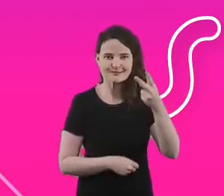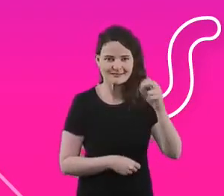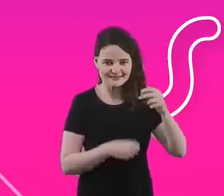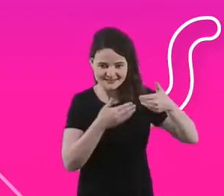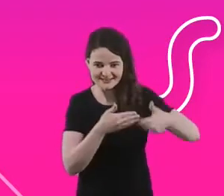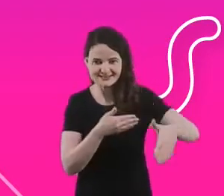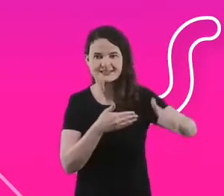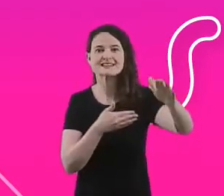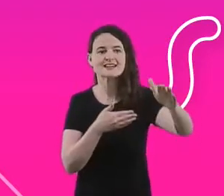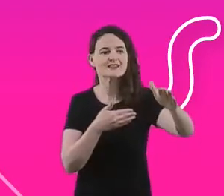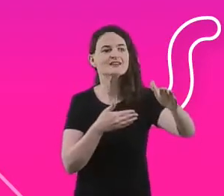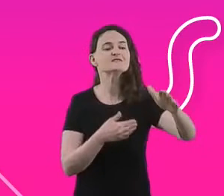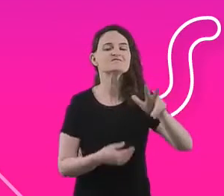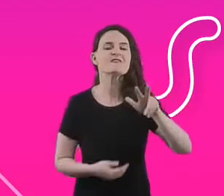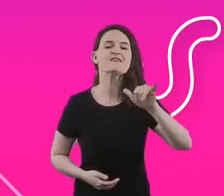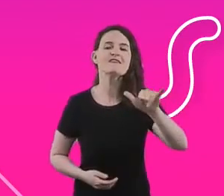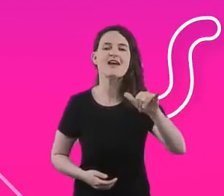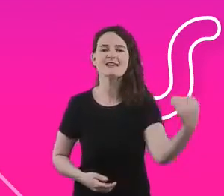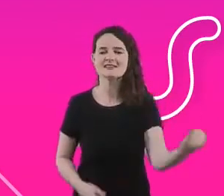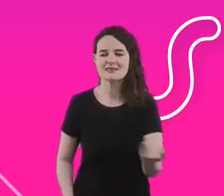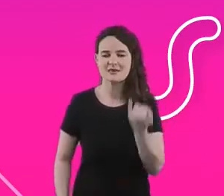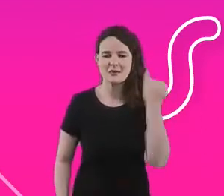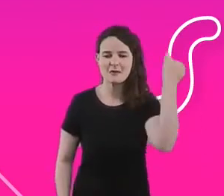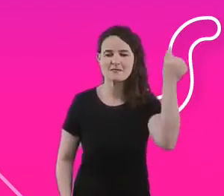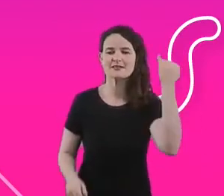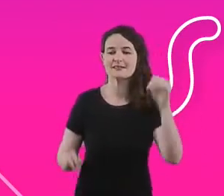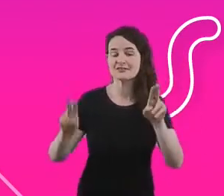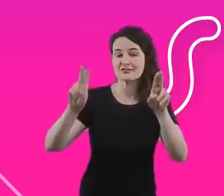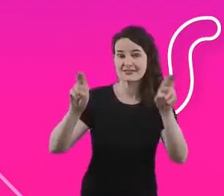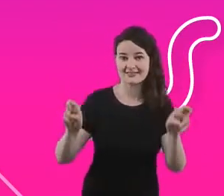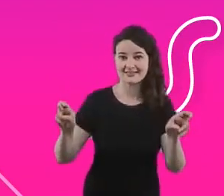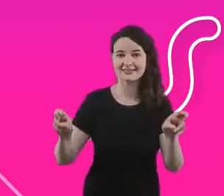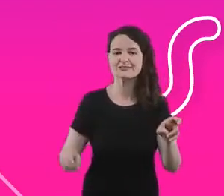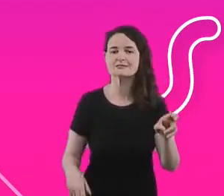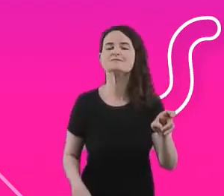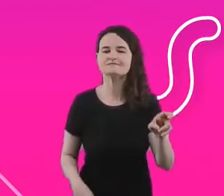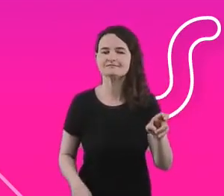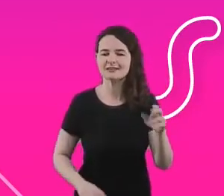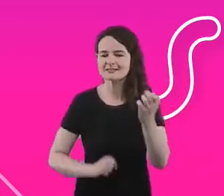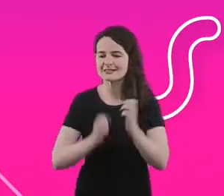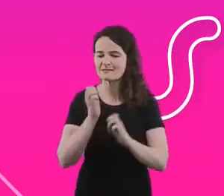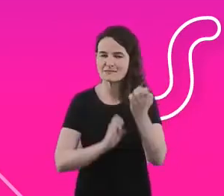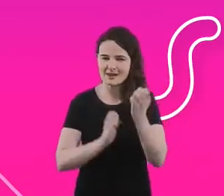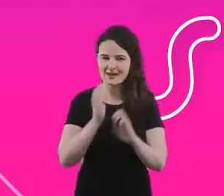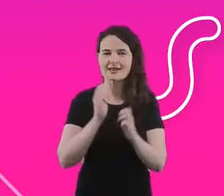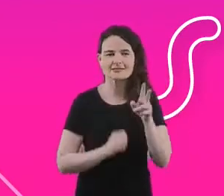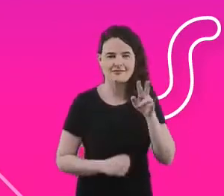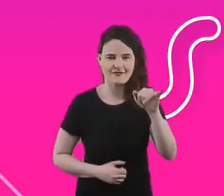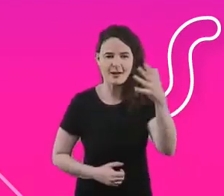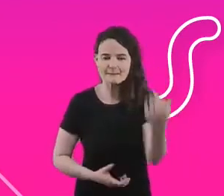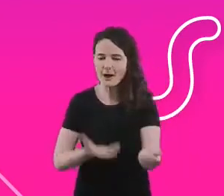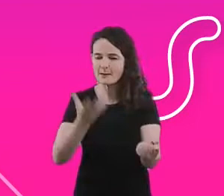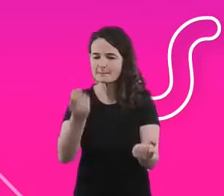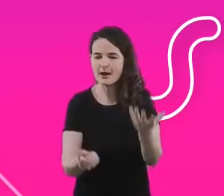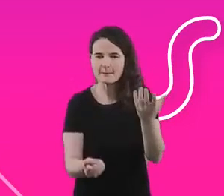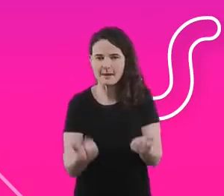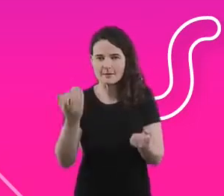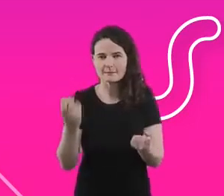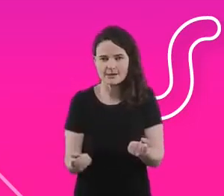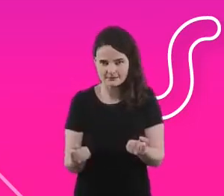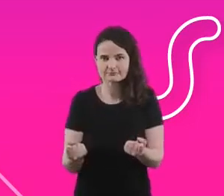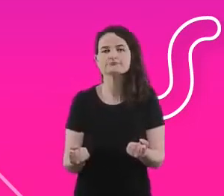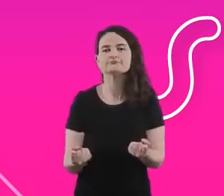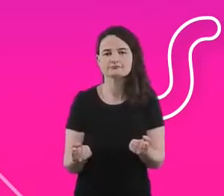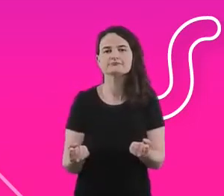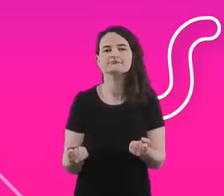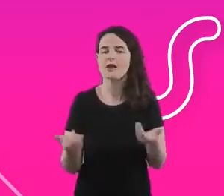vez mais importante esse assunto, acho que mais empresas vão estar abordando isso, pessoas, sociedade de forma geral, então não é à toa que está